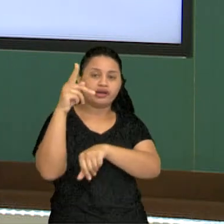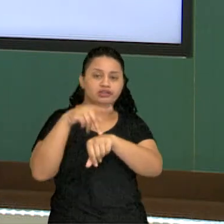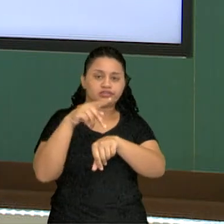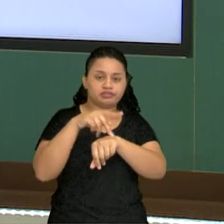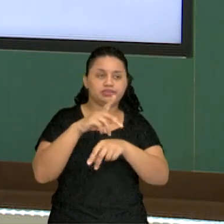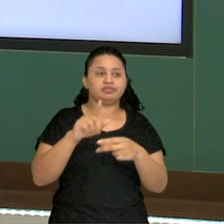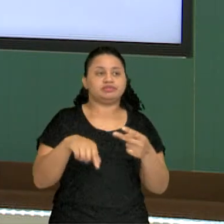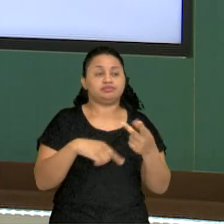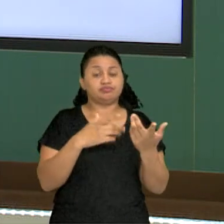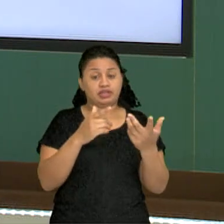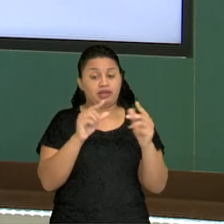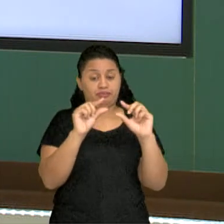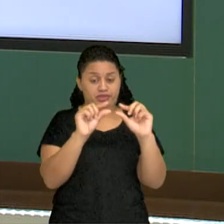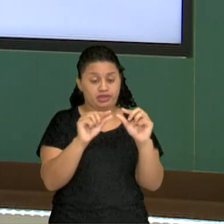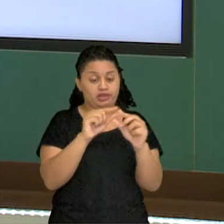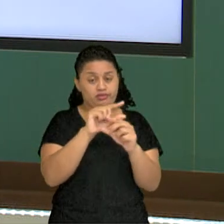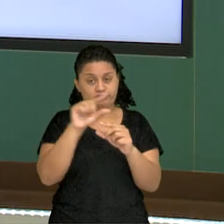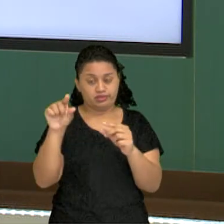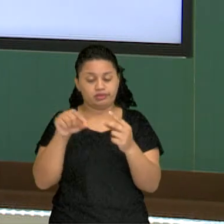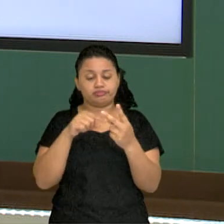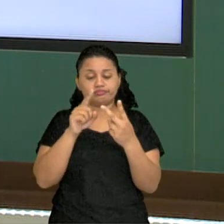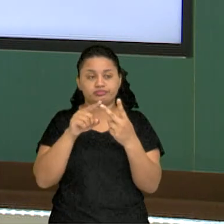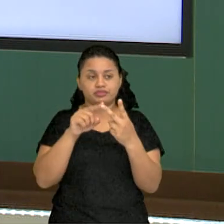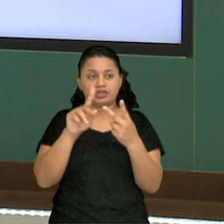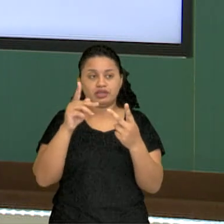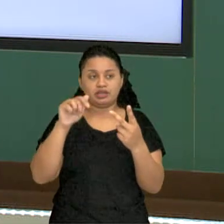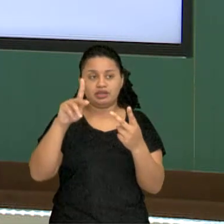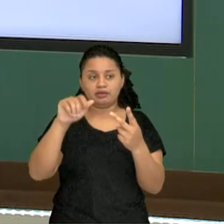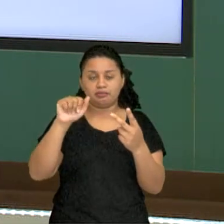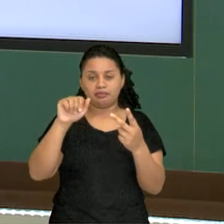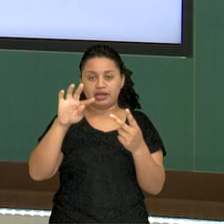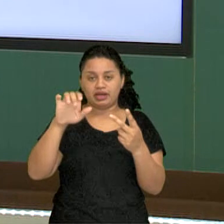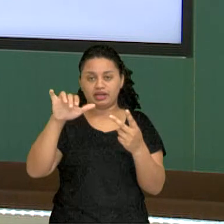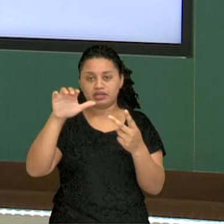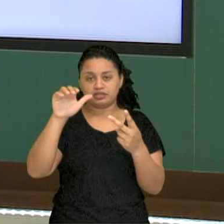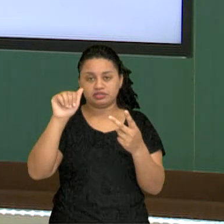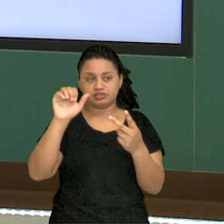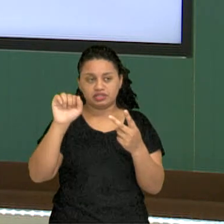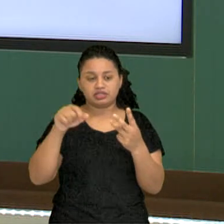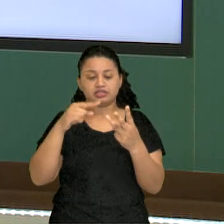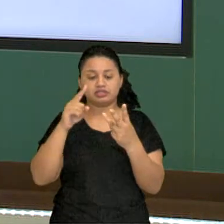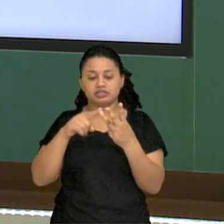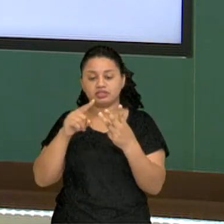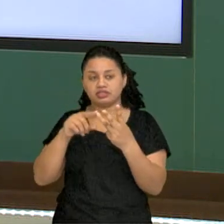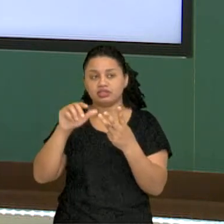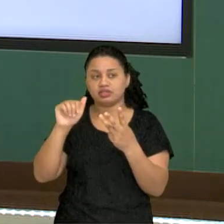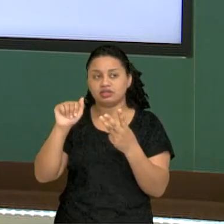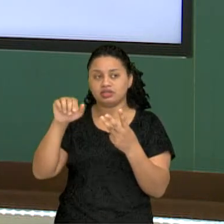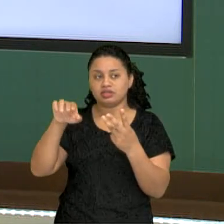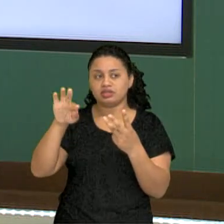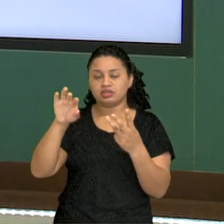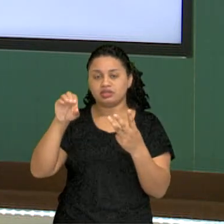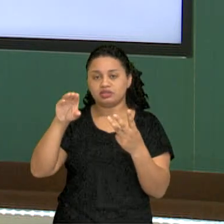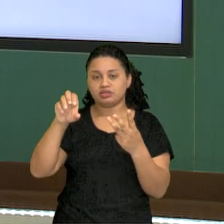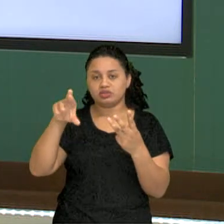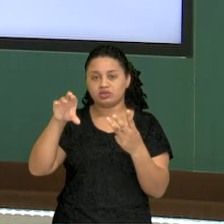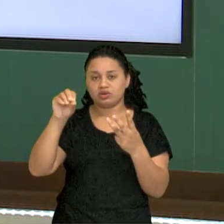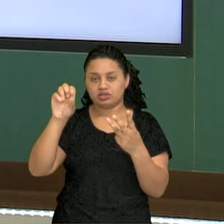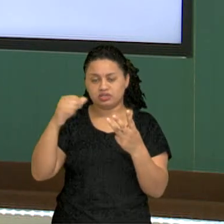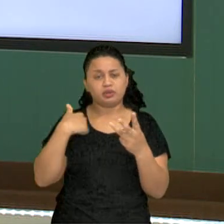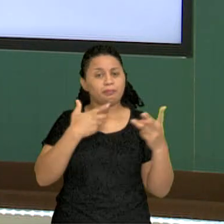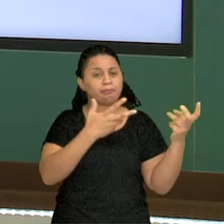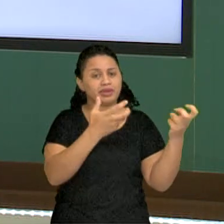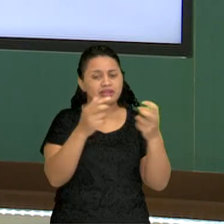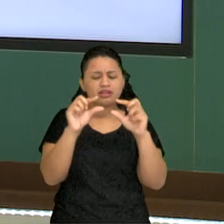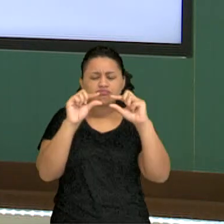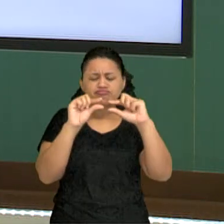Porte pequeno para as três. Temos as hepáticas e nós temos os antóceros. Percebam como são espécies